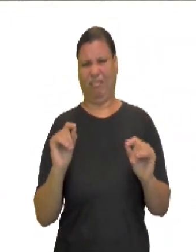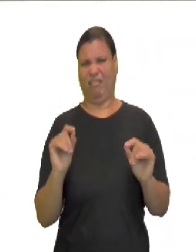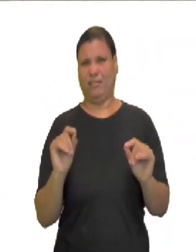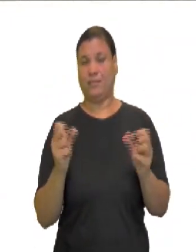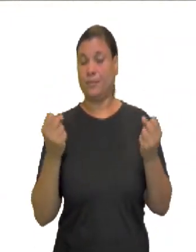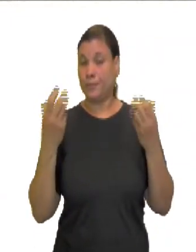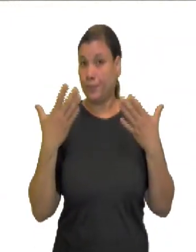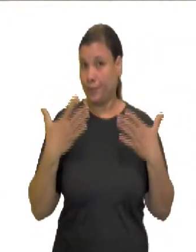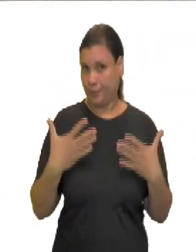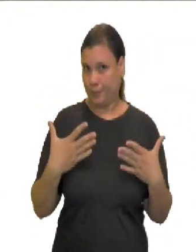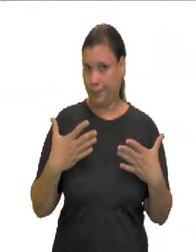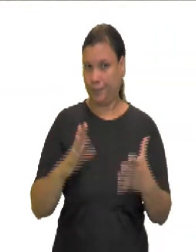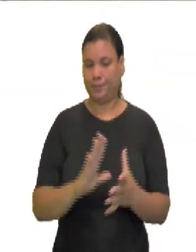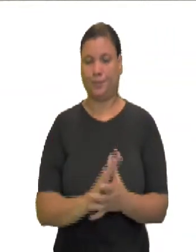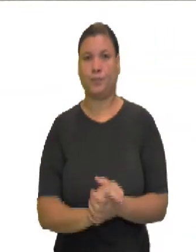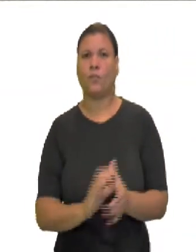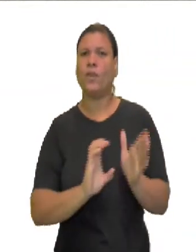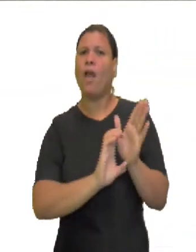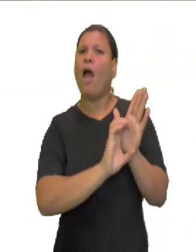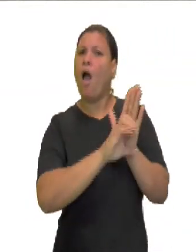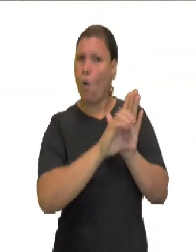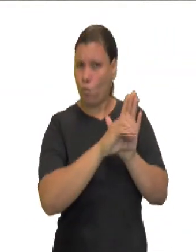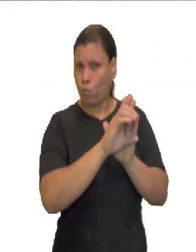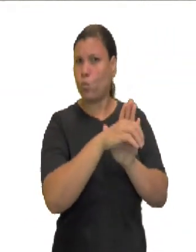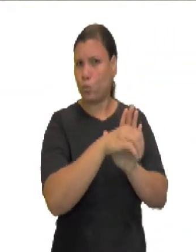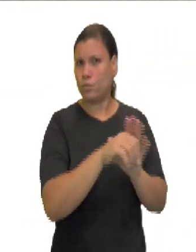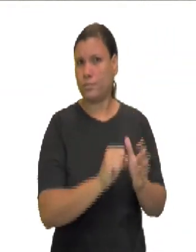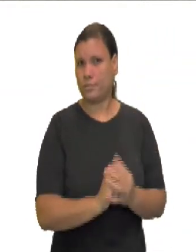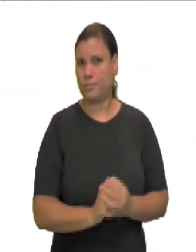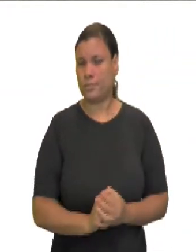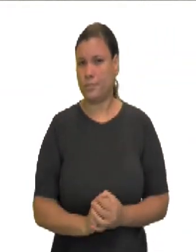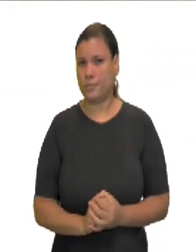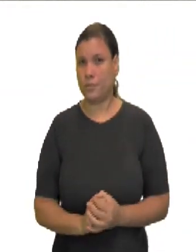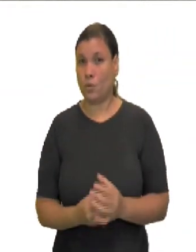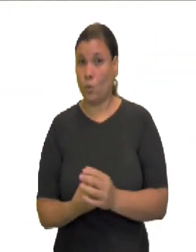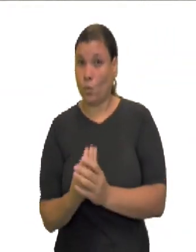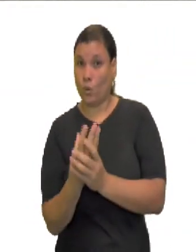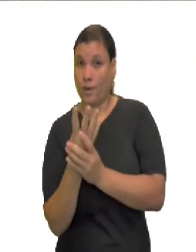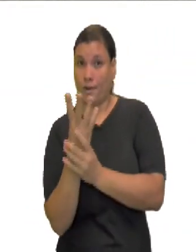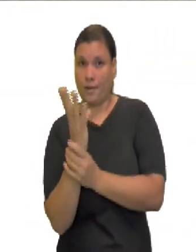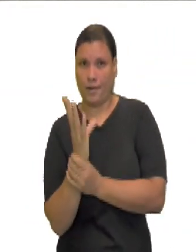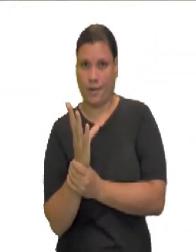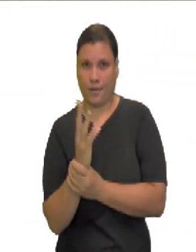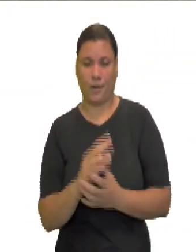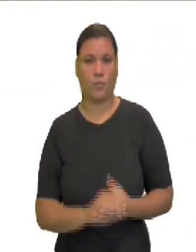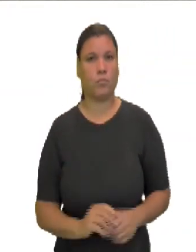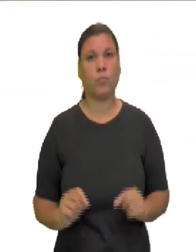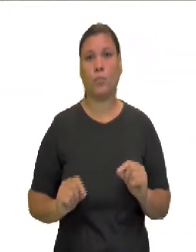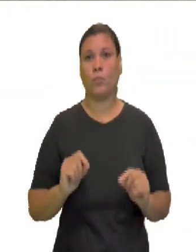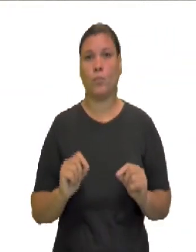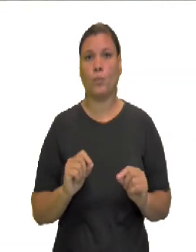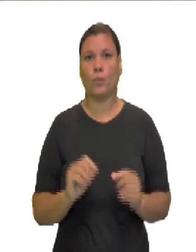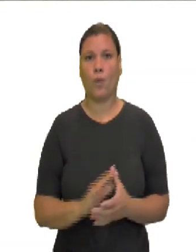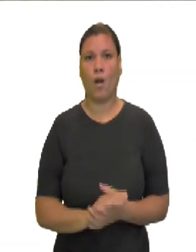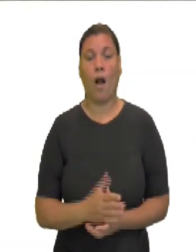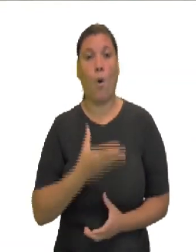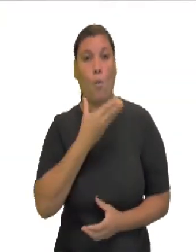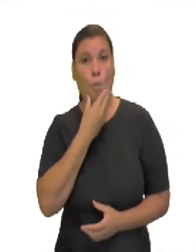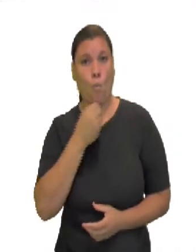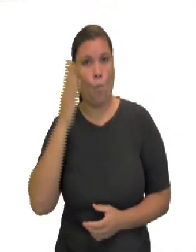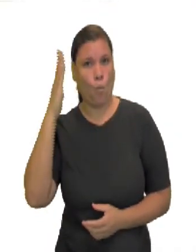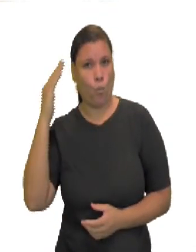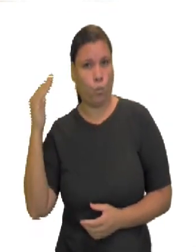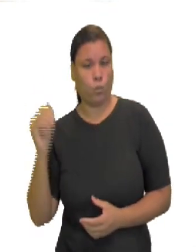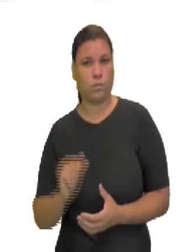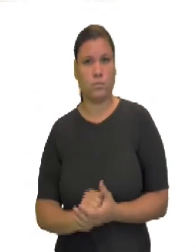conceito de modernidade líquida foi desenvolvido pelo sociólogo polonês Balmain. E queria dizer